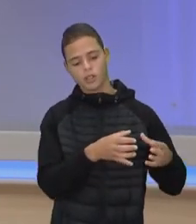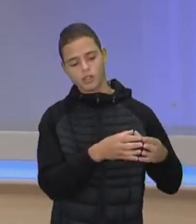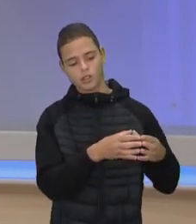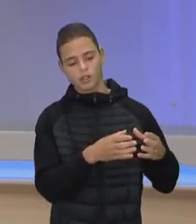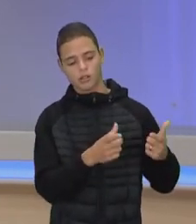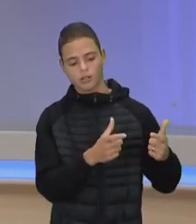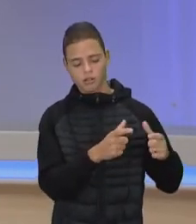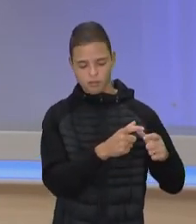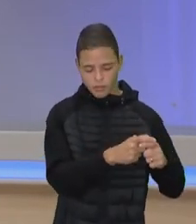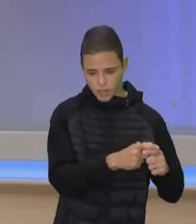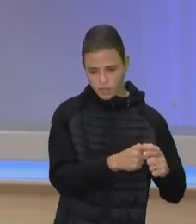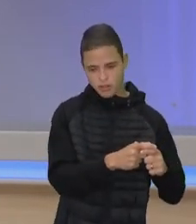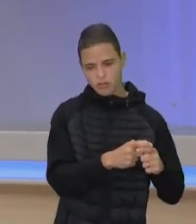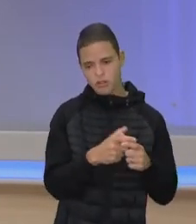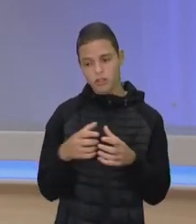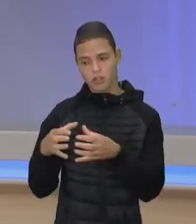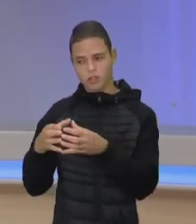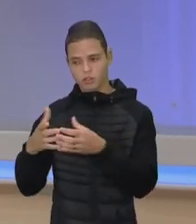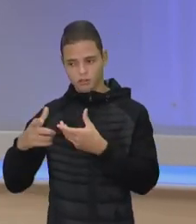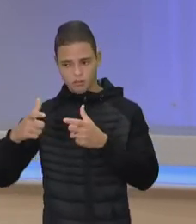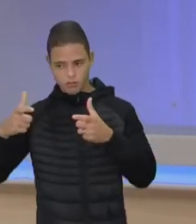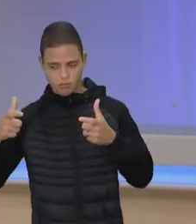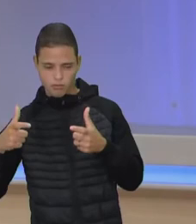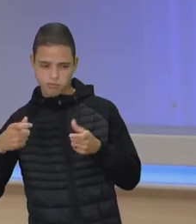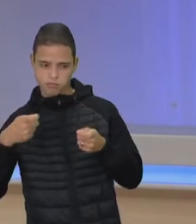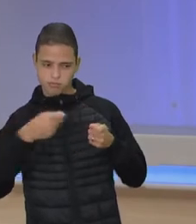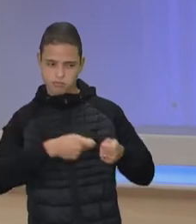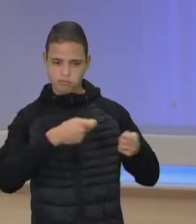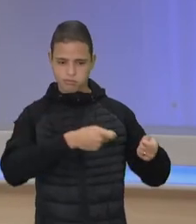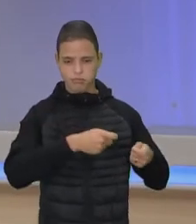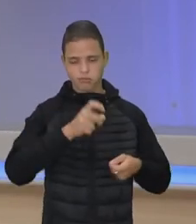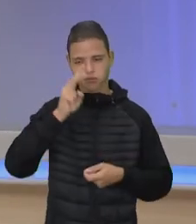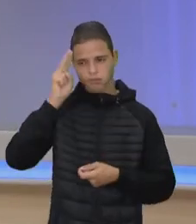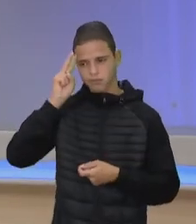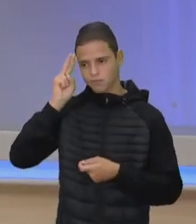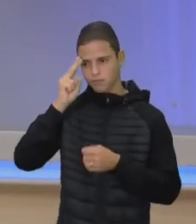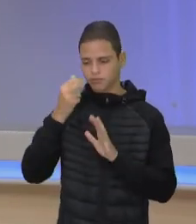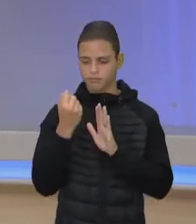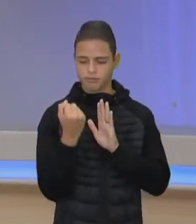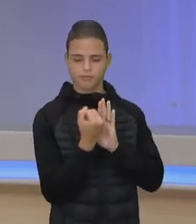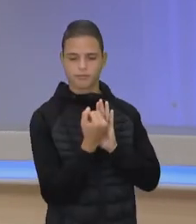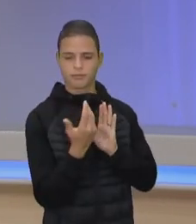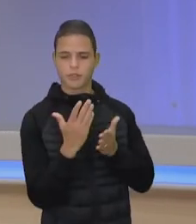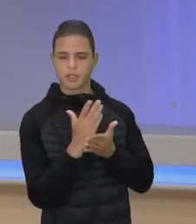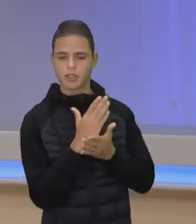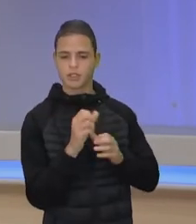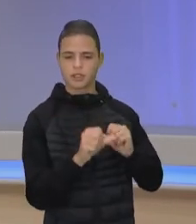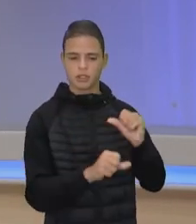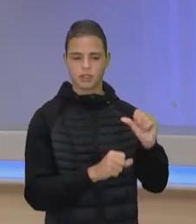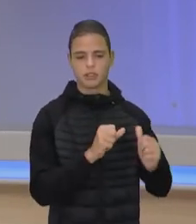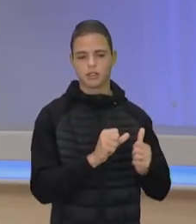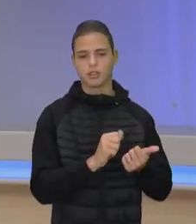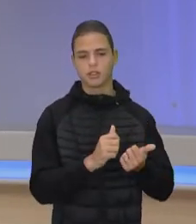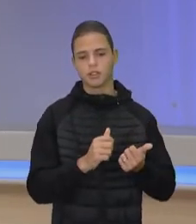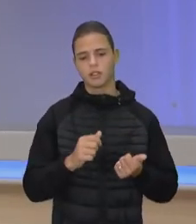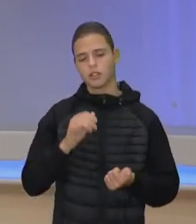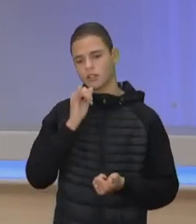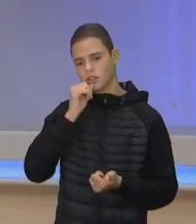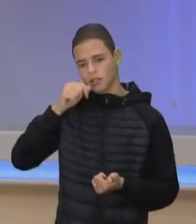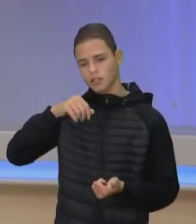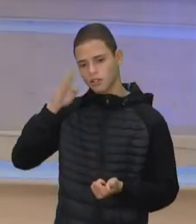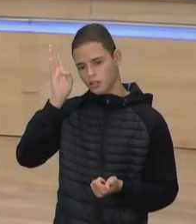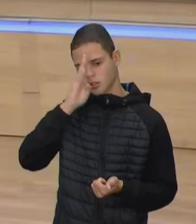dominadas historicamente, elas sofreram transformações, o Brasil mesmo se tornou um país